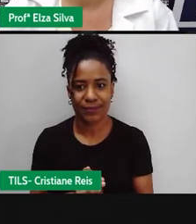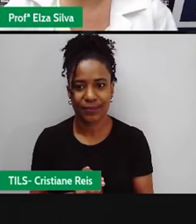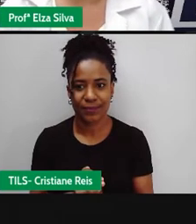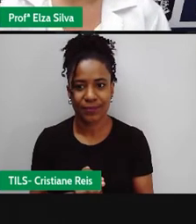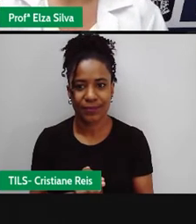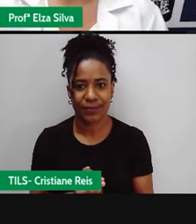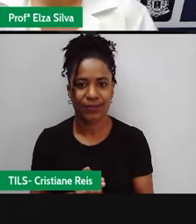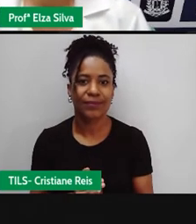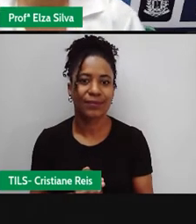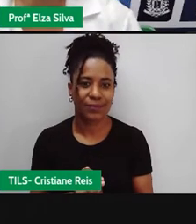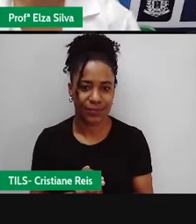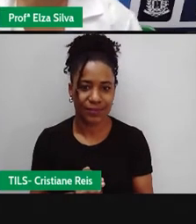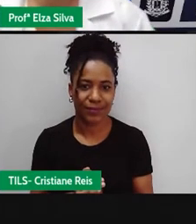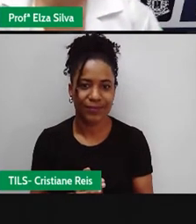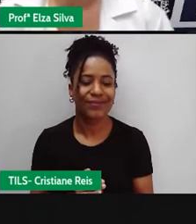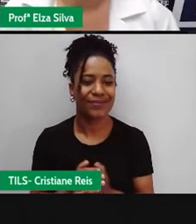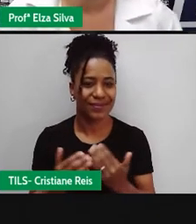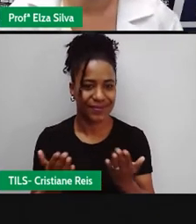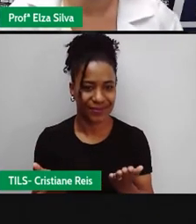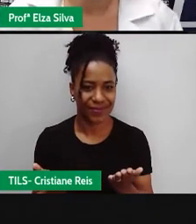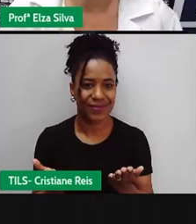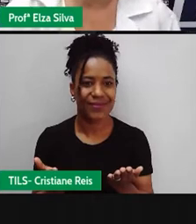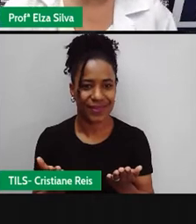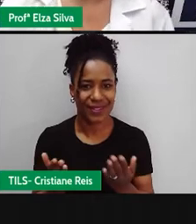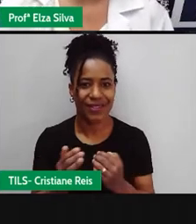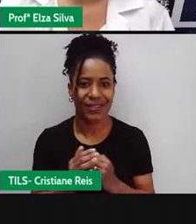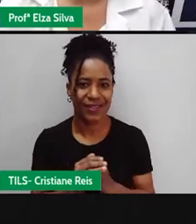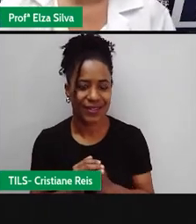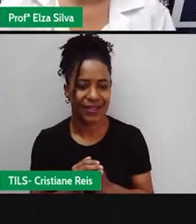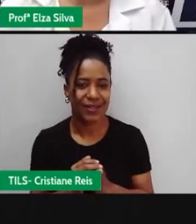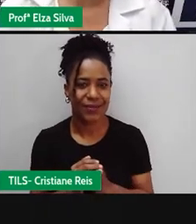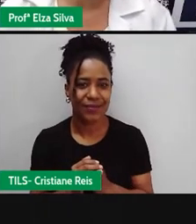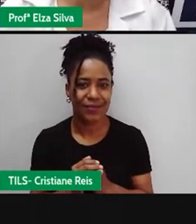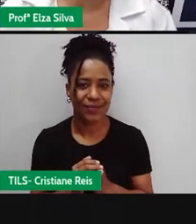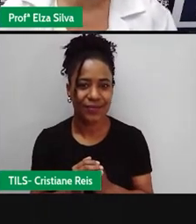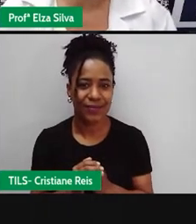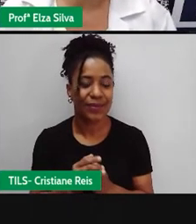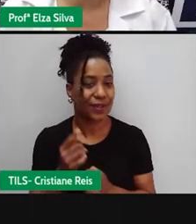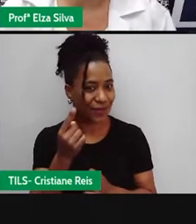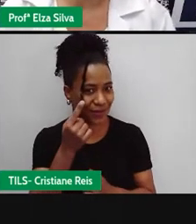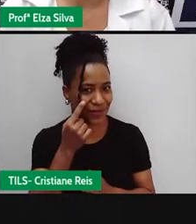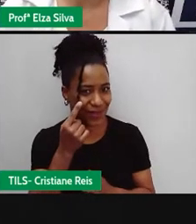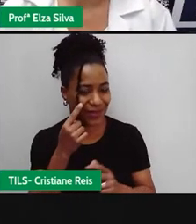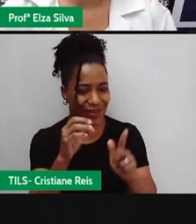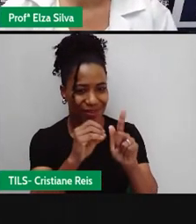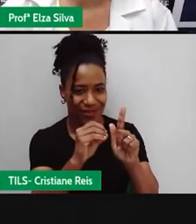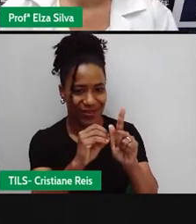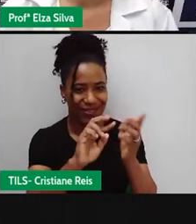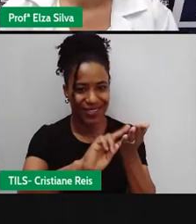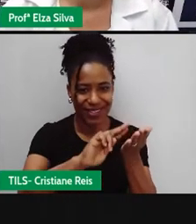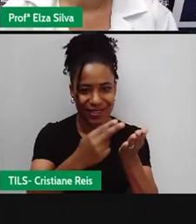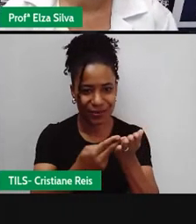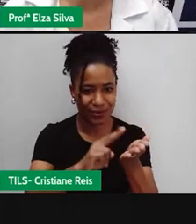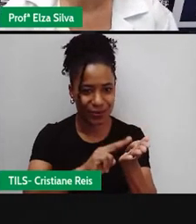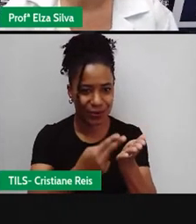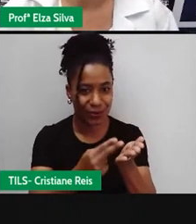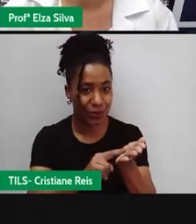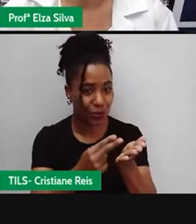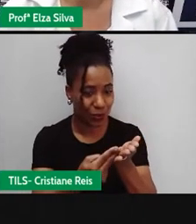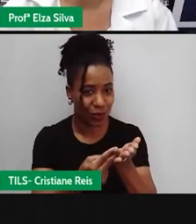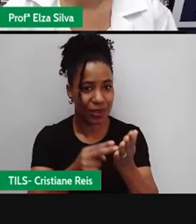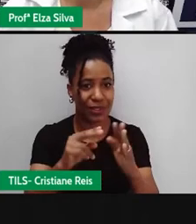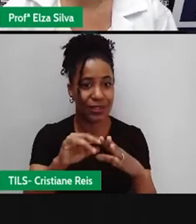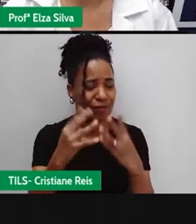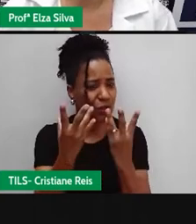Então, nós lemos agora Com a ferramenta Google Tradutor Uma